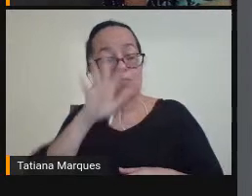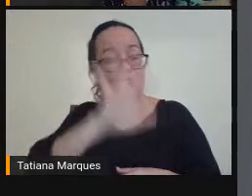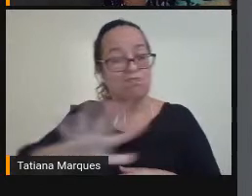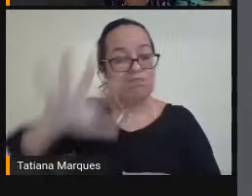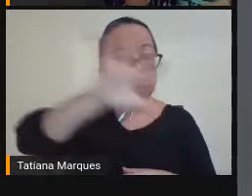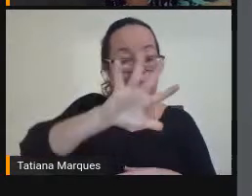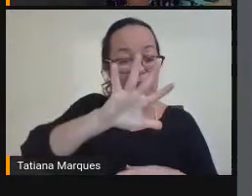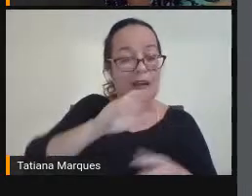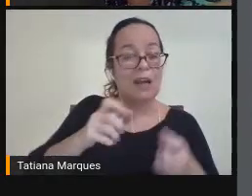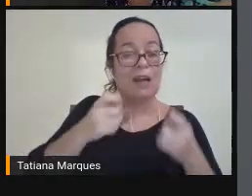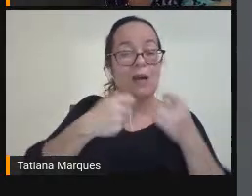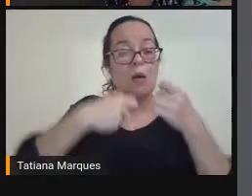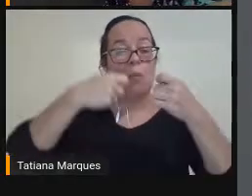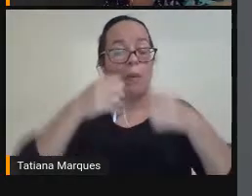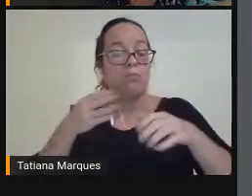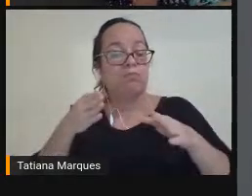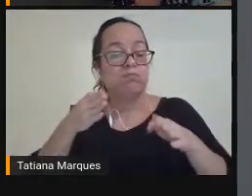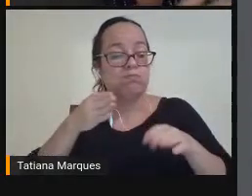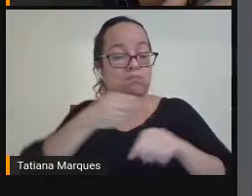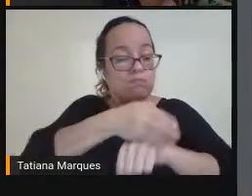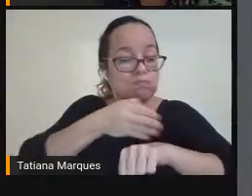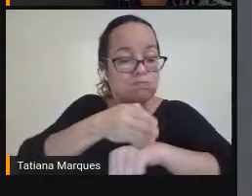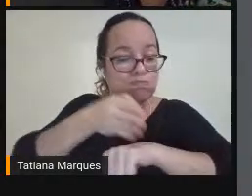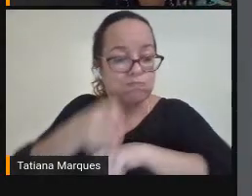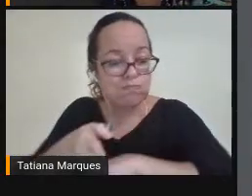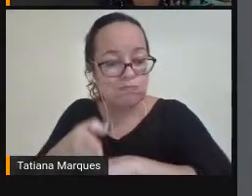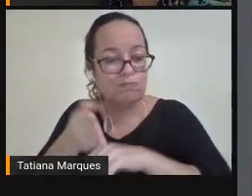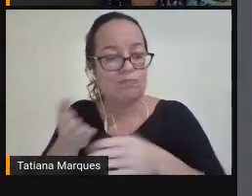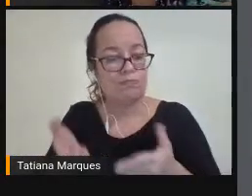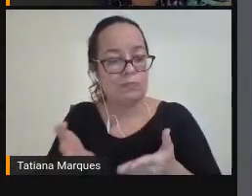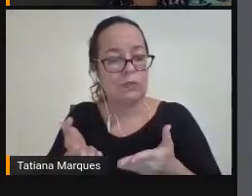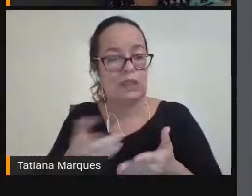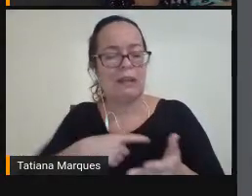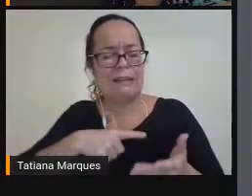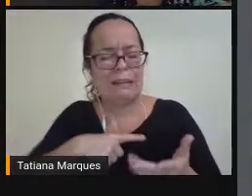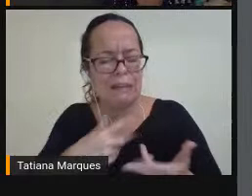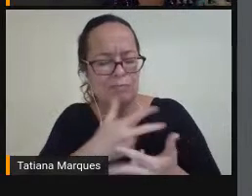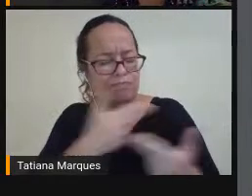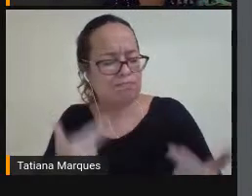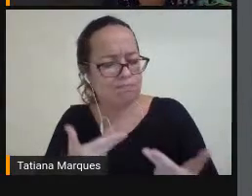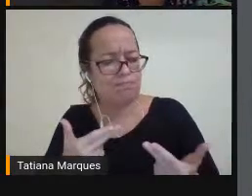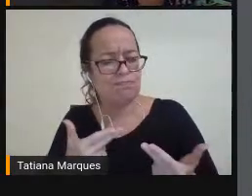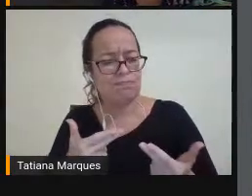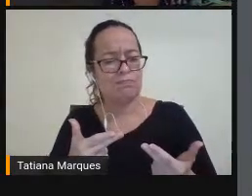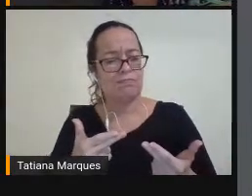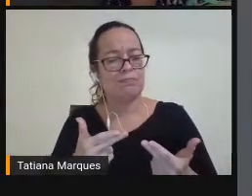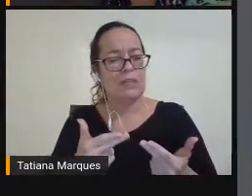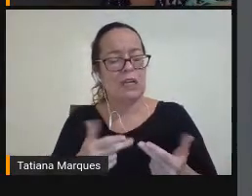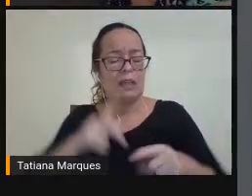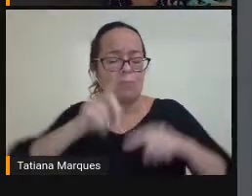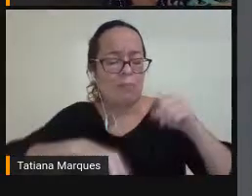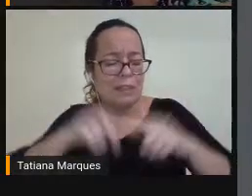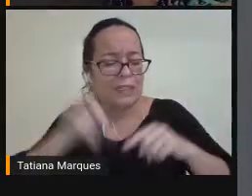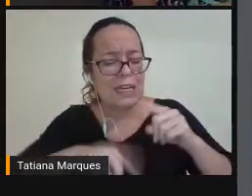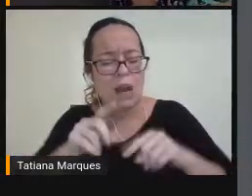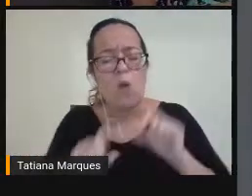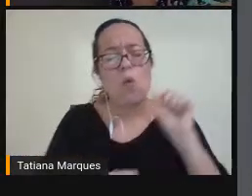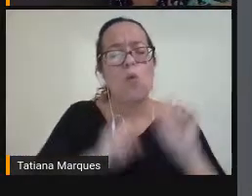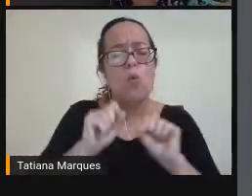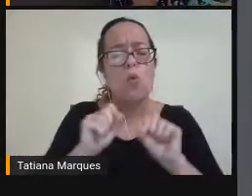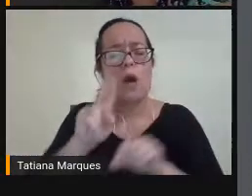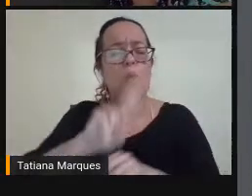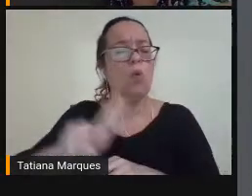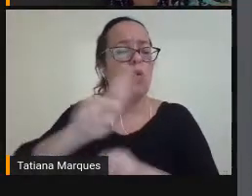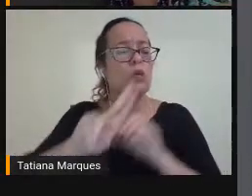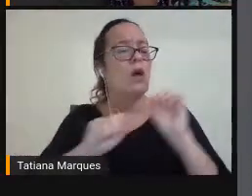formas De acesso Né? Eu tenho os tipos De varredura Eu tenho o tipo De instrumento Que eu vou utilizar Né?